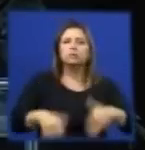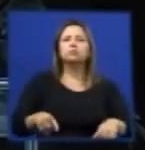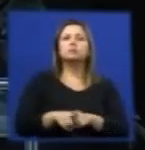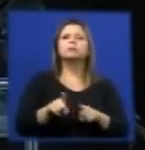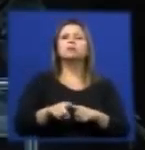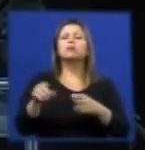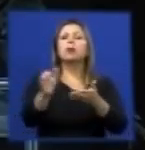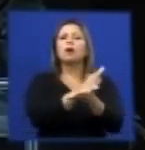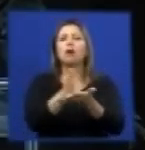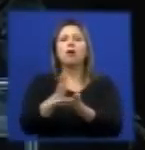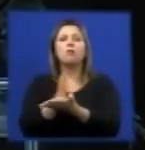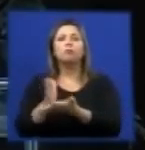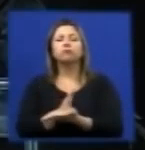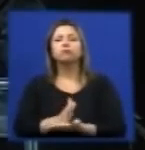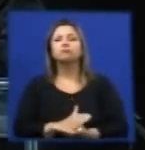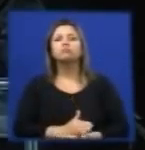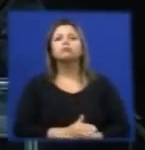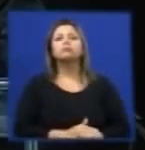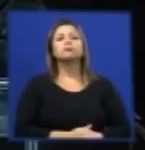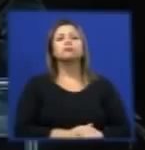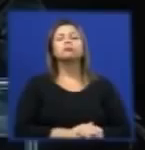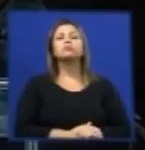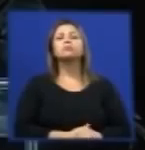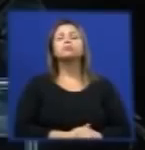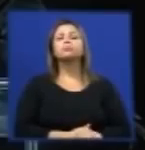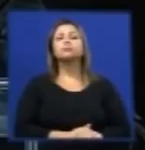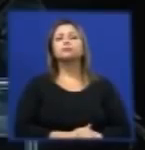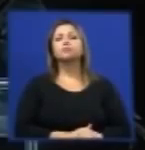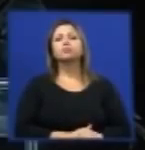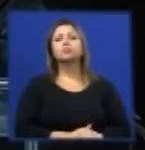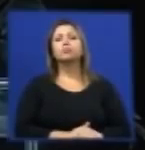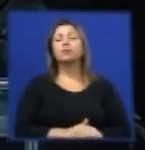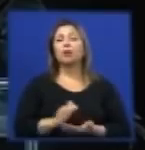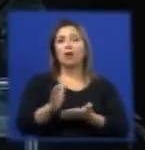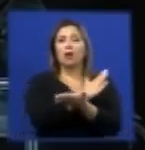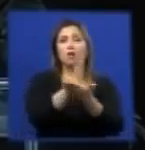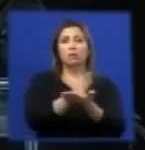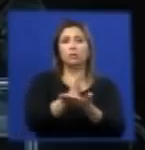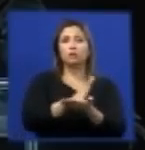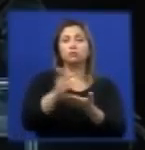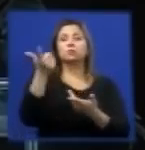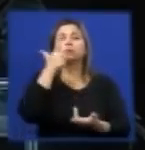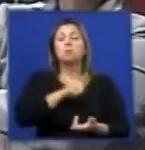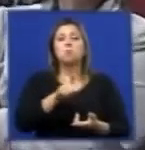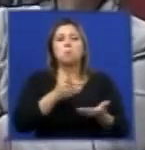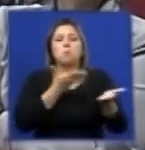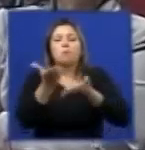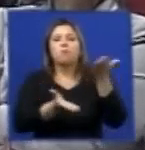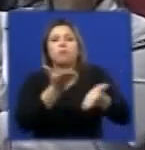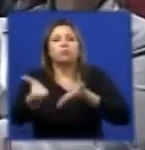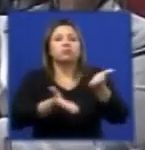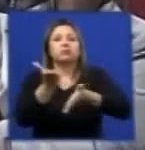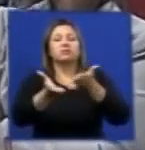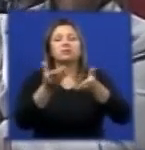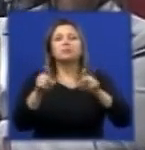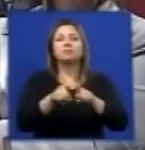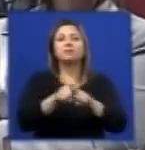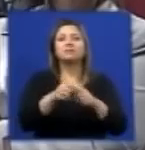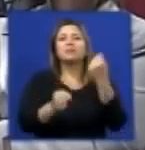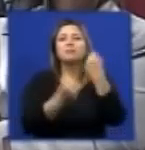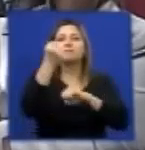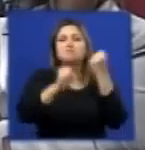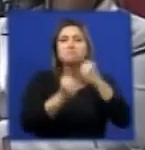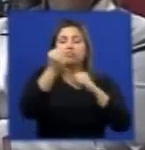delas não representam, não conseguem atender a uma demanda da produção de pneus